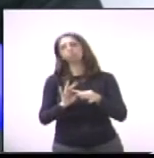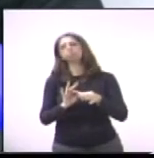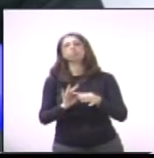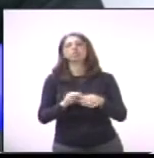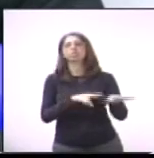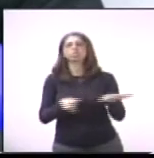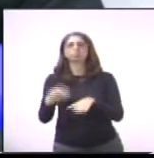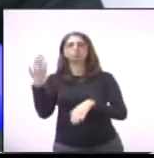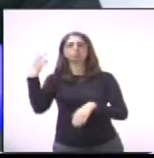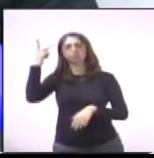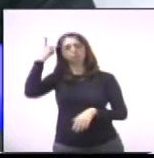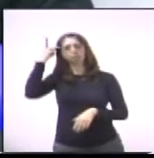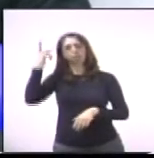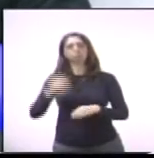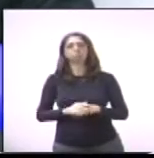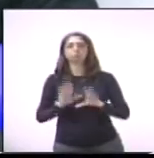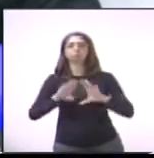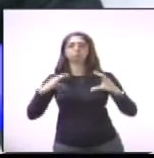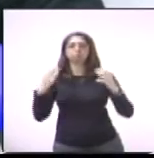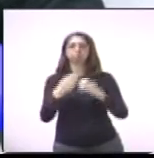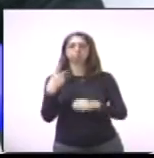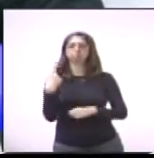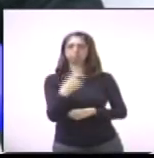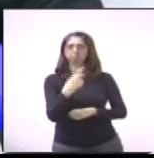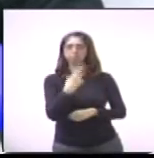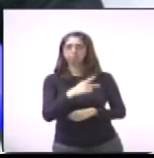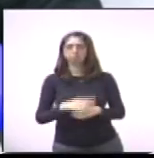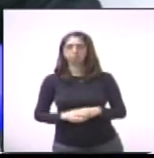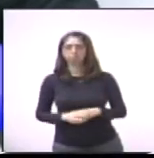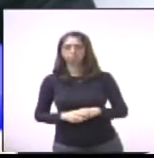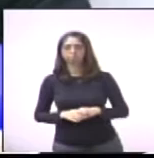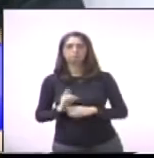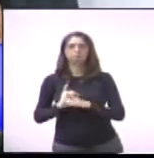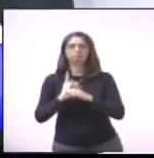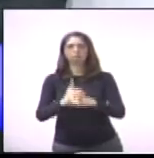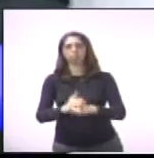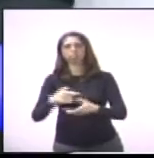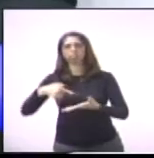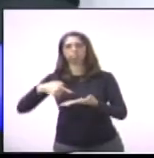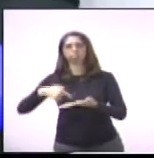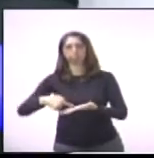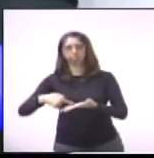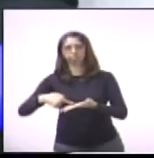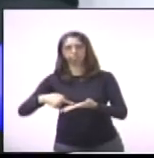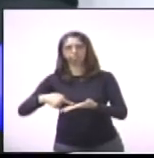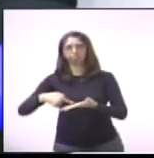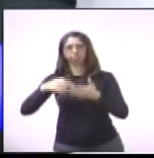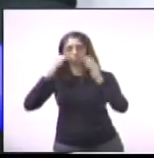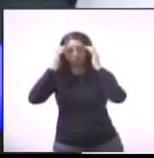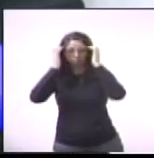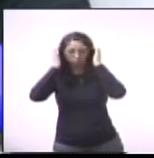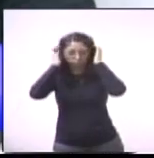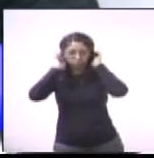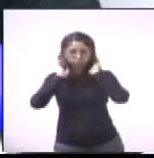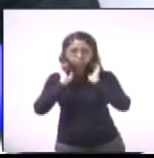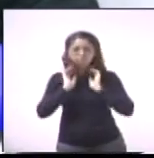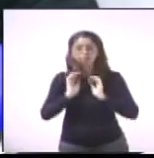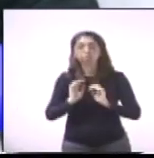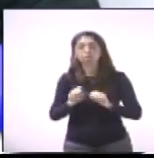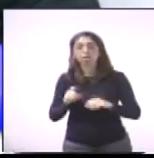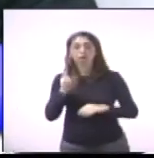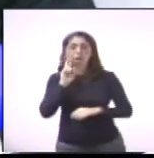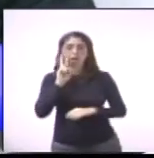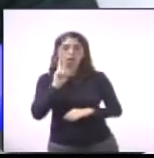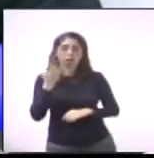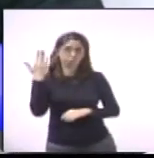passada nessa frente parlamentar em defesa da Petrobras. e nós conseguimos ali, com